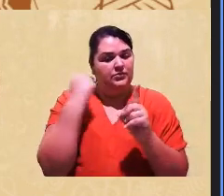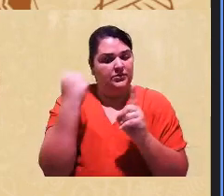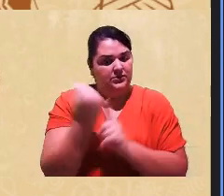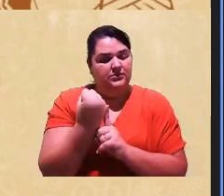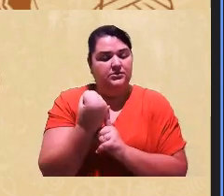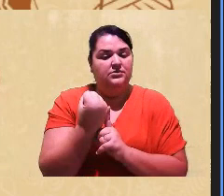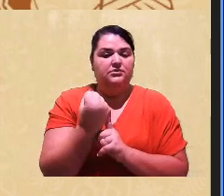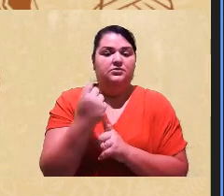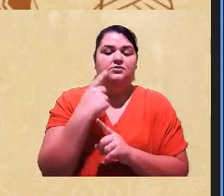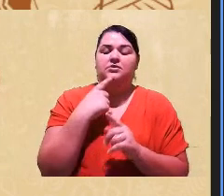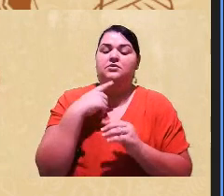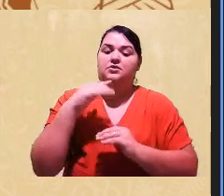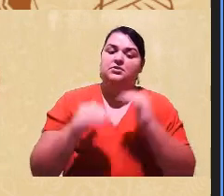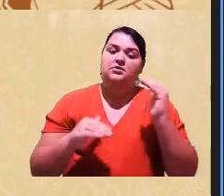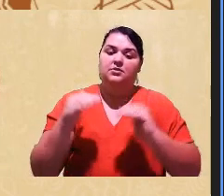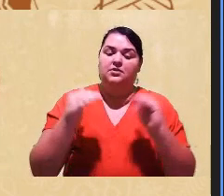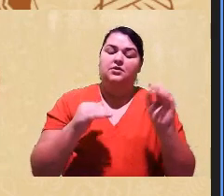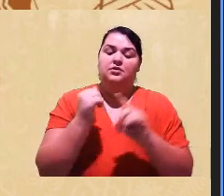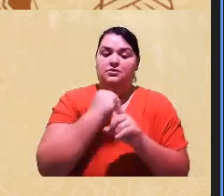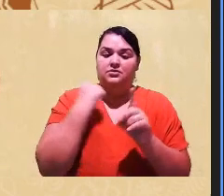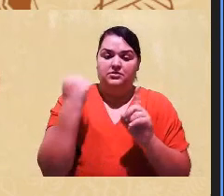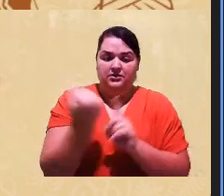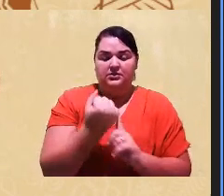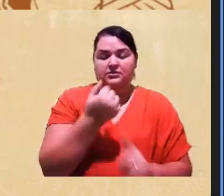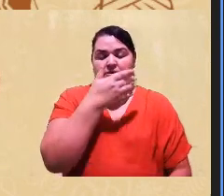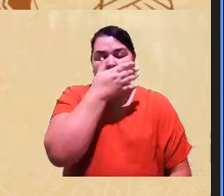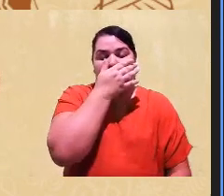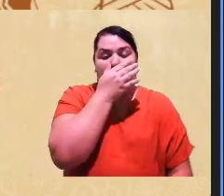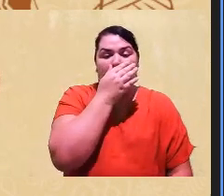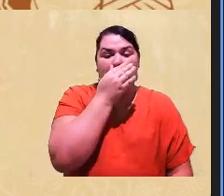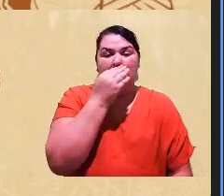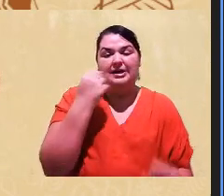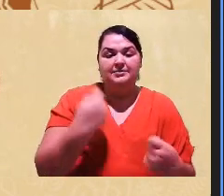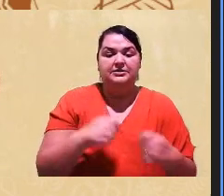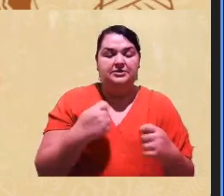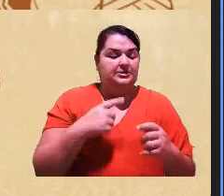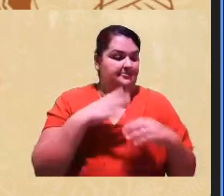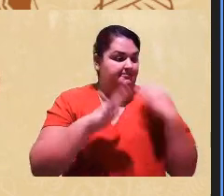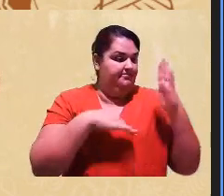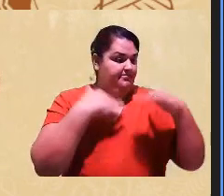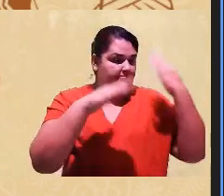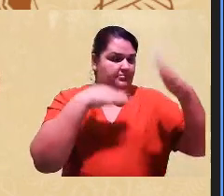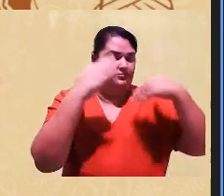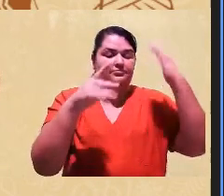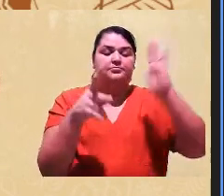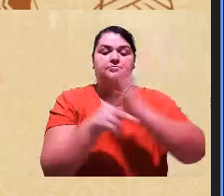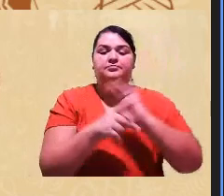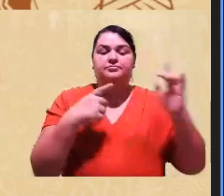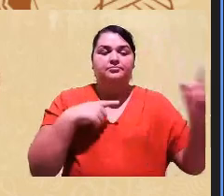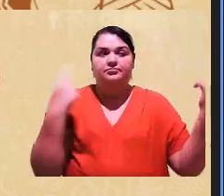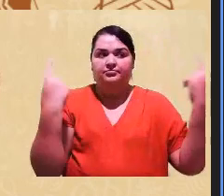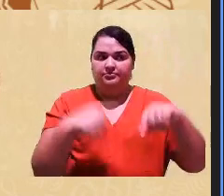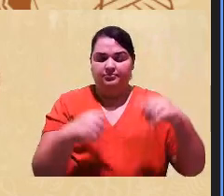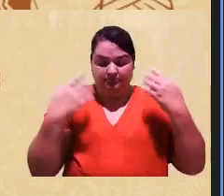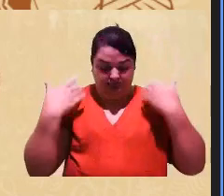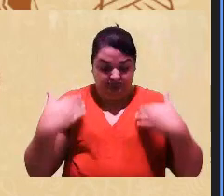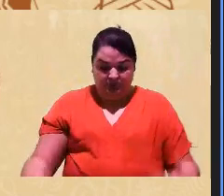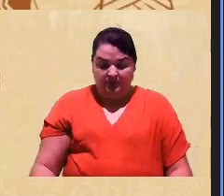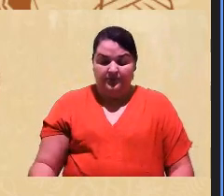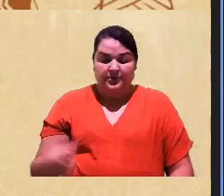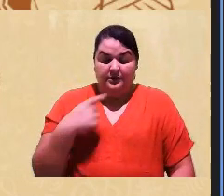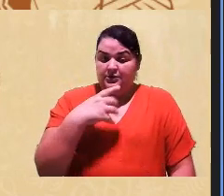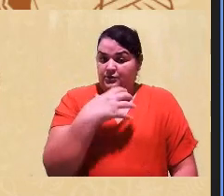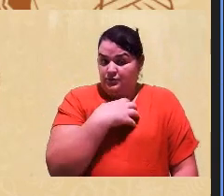desigualdades sociais e é preciso produzir um desafeto a esses corpos a esses sujeitos